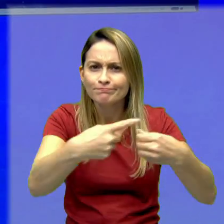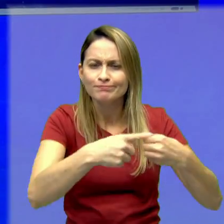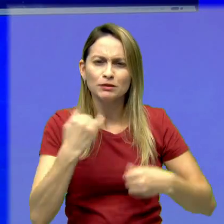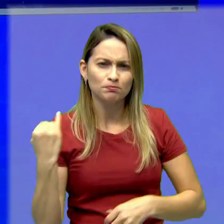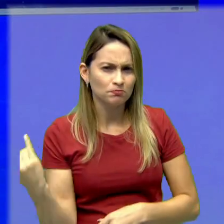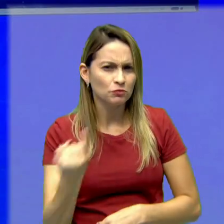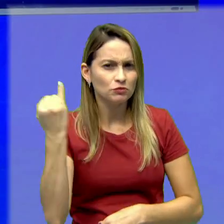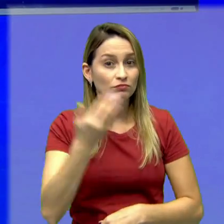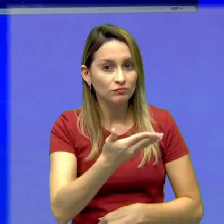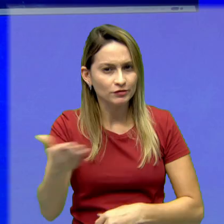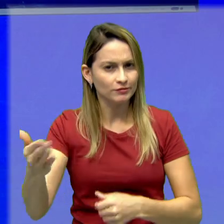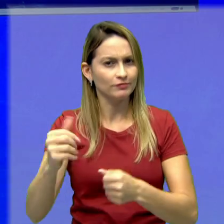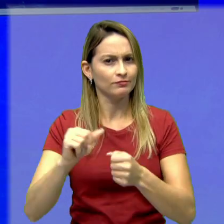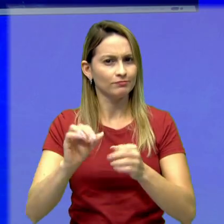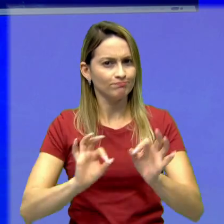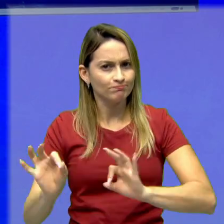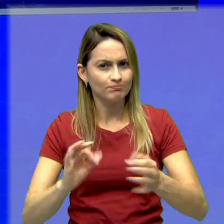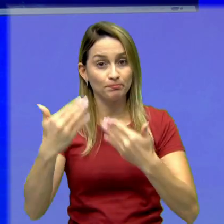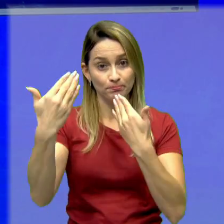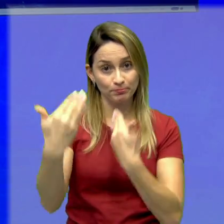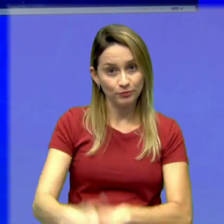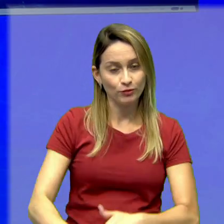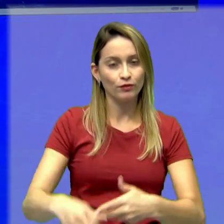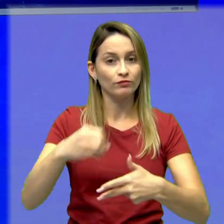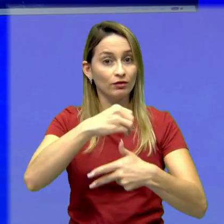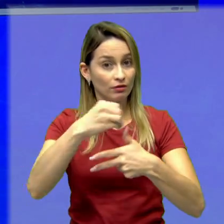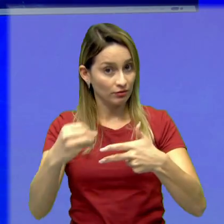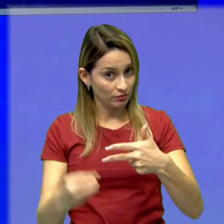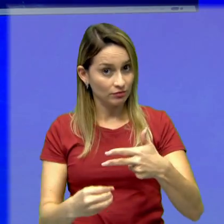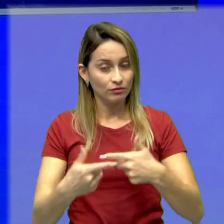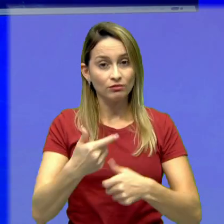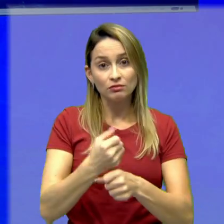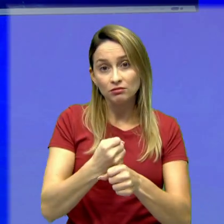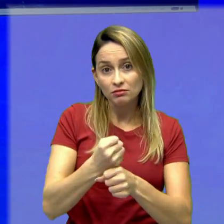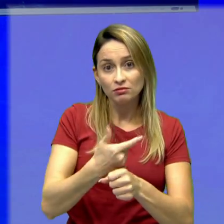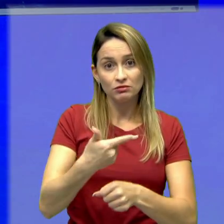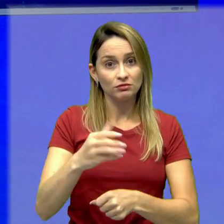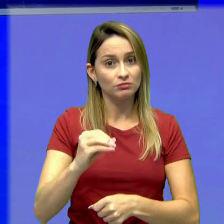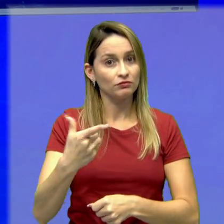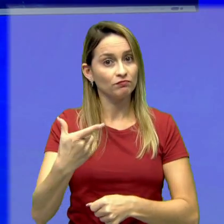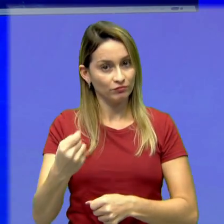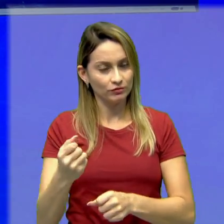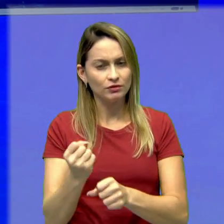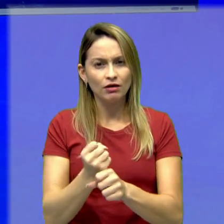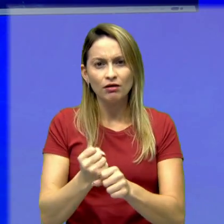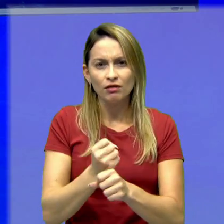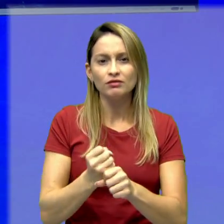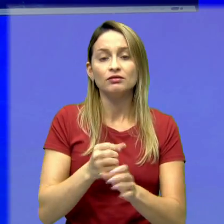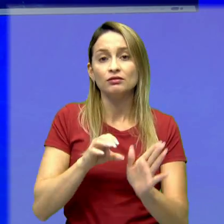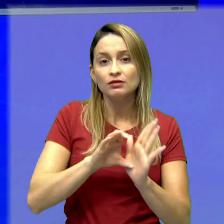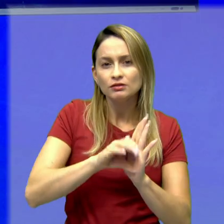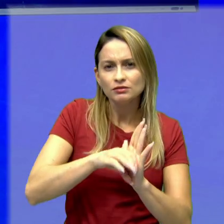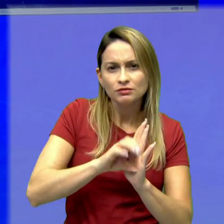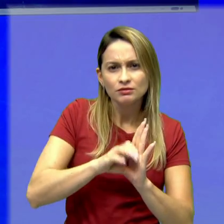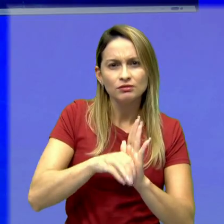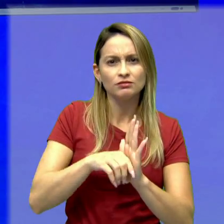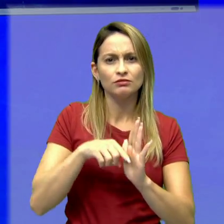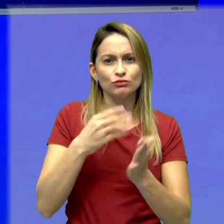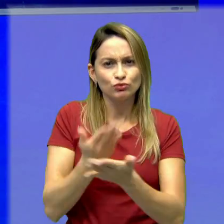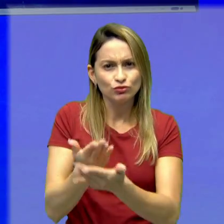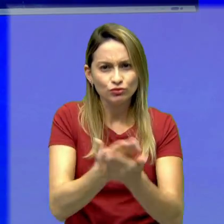O conceito de cidades-estados, ou polis, na Grécia, essas cidades-estados tinham